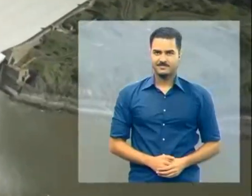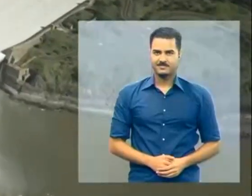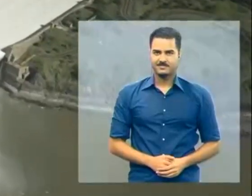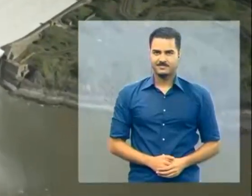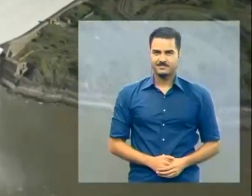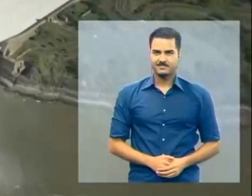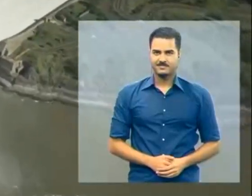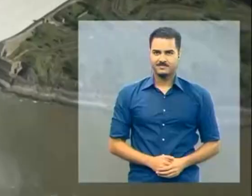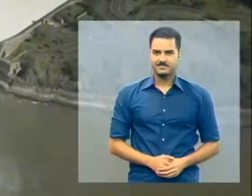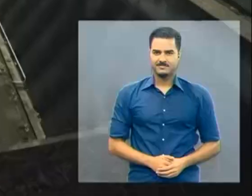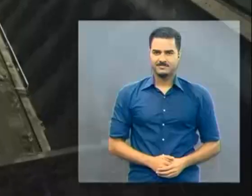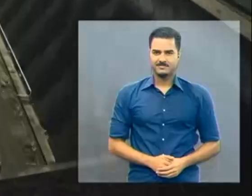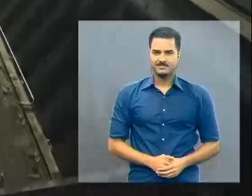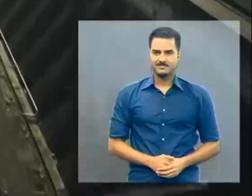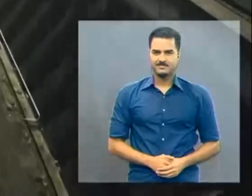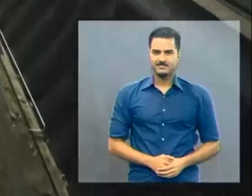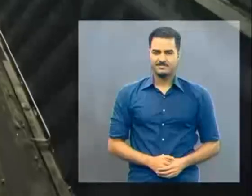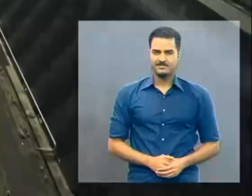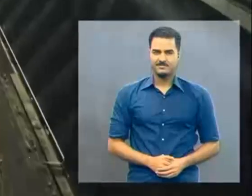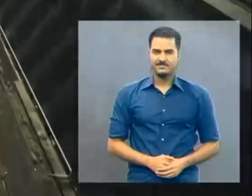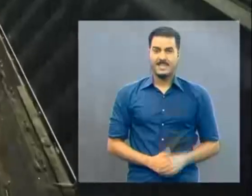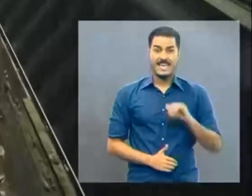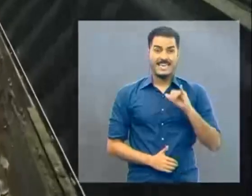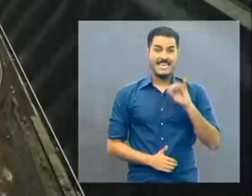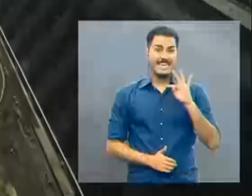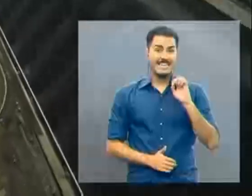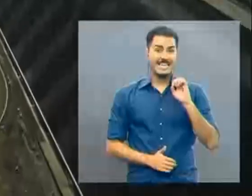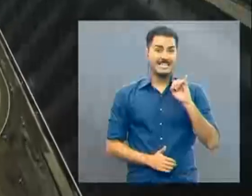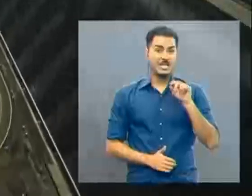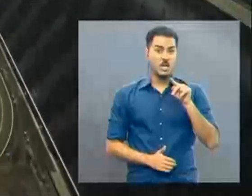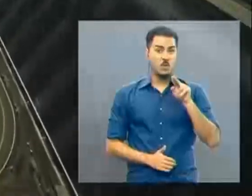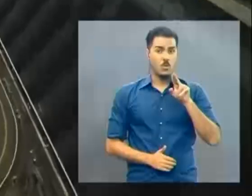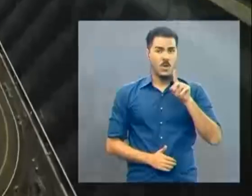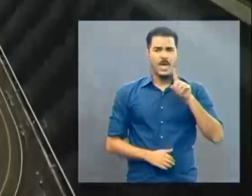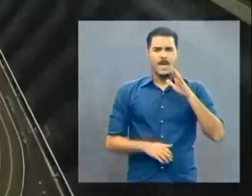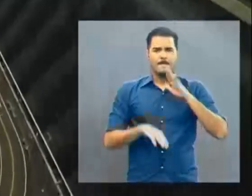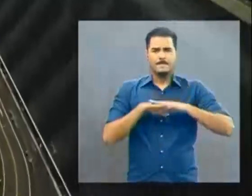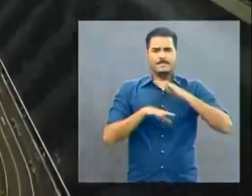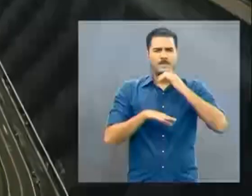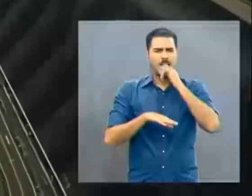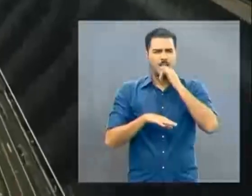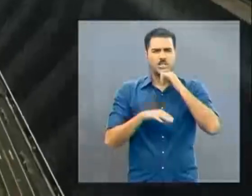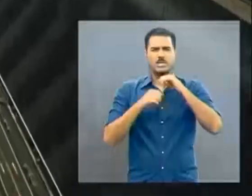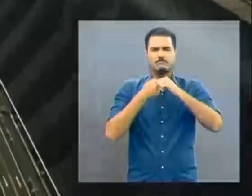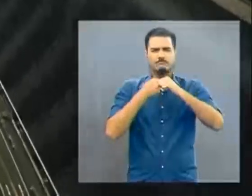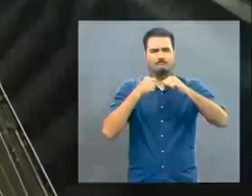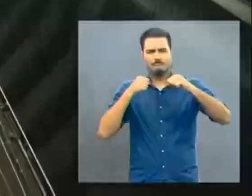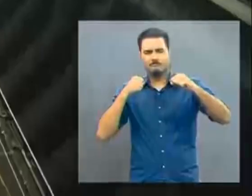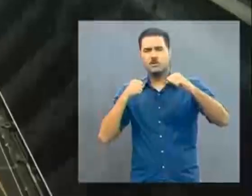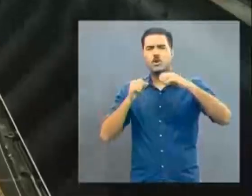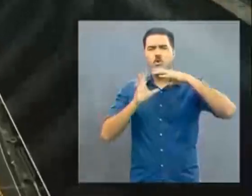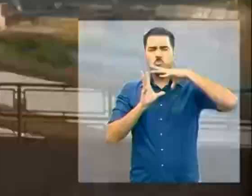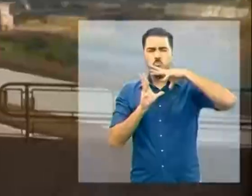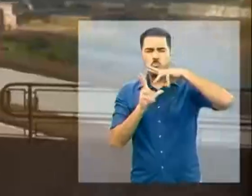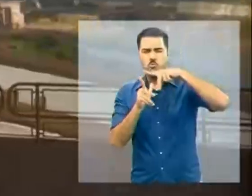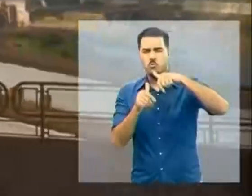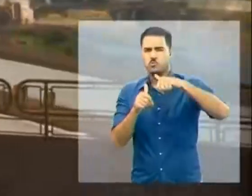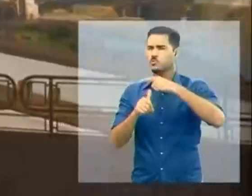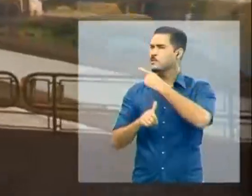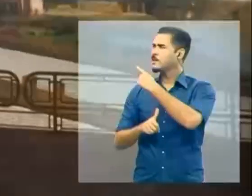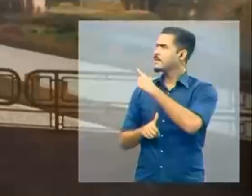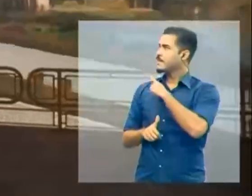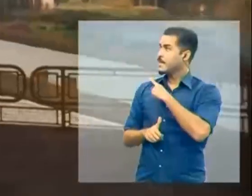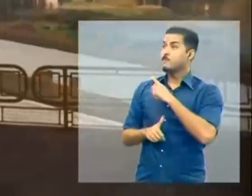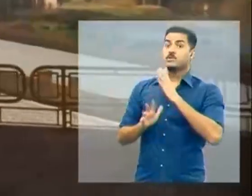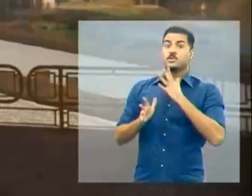Esta é a Itaipô, considerada a maior usina geradora de energia hidrelétrica do mundo. Ela foi